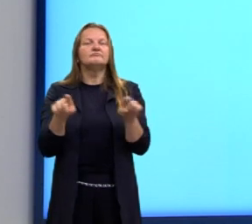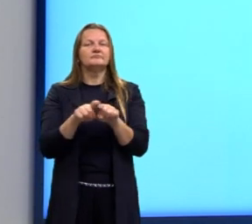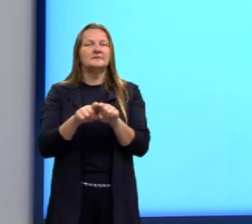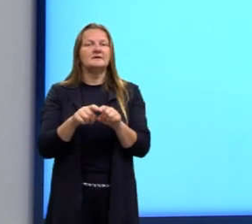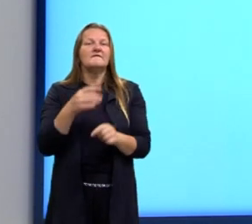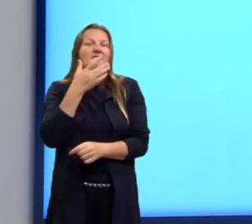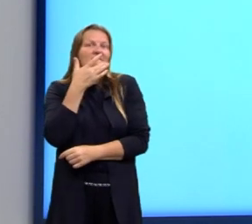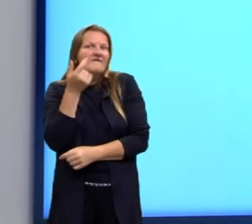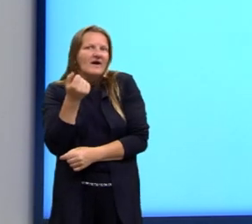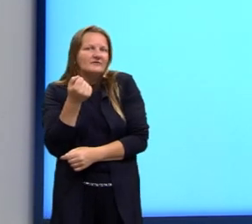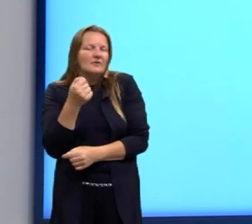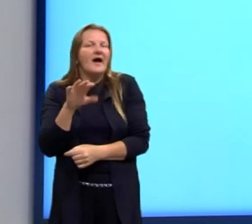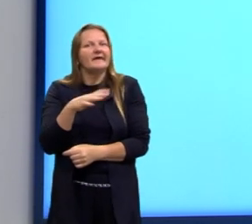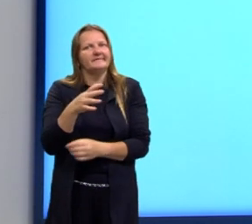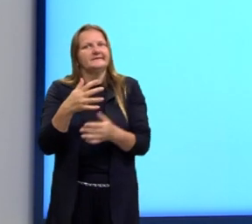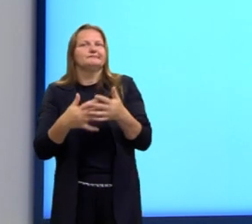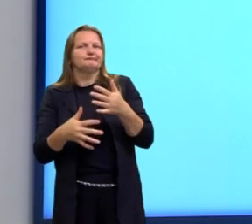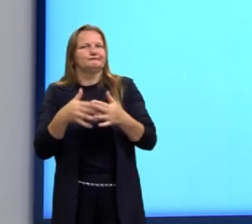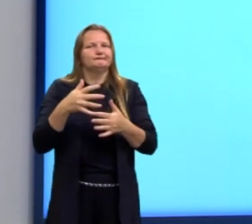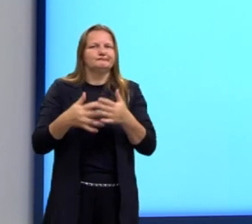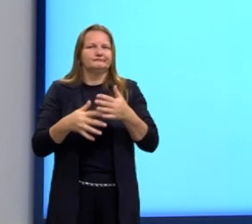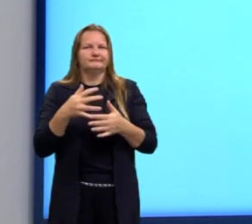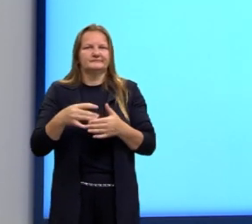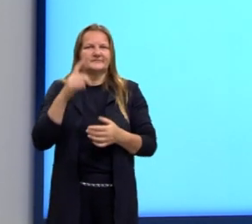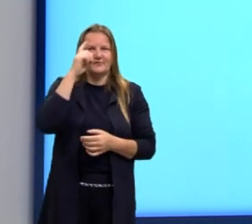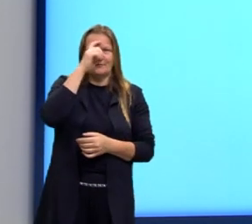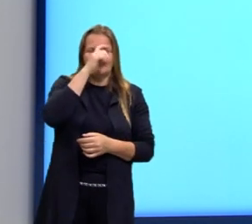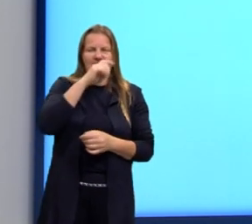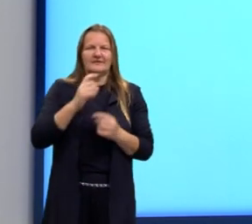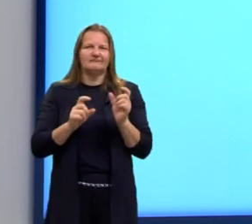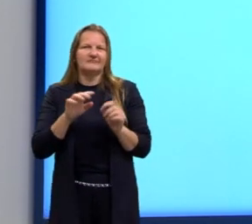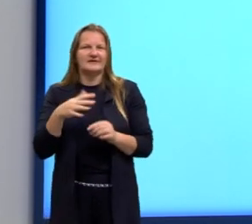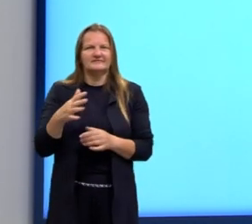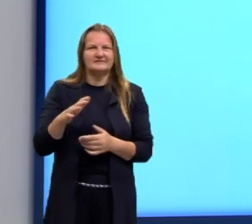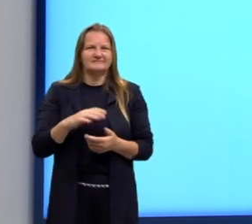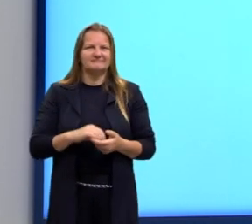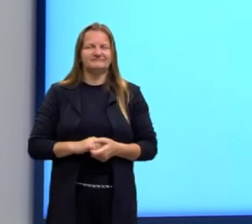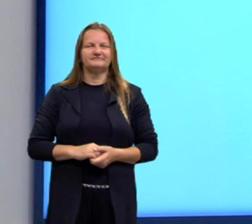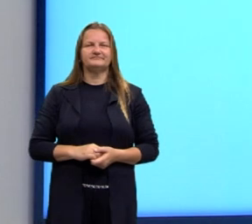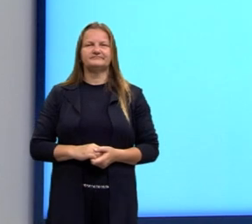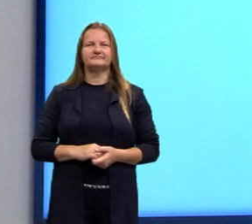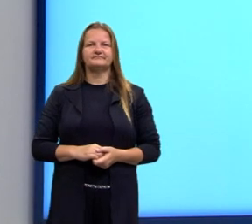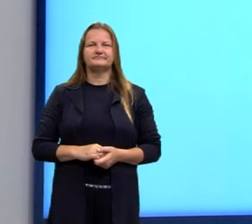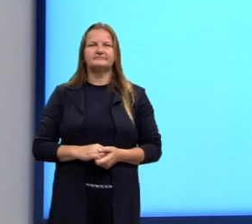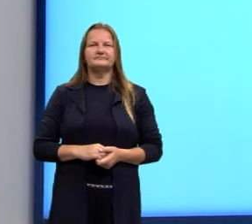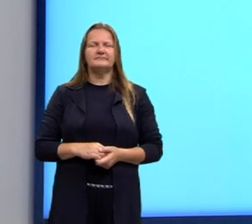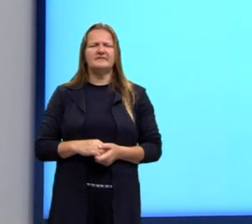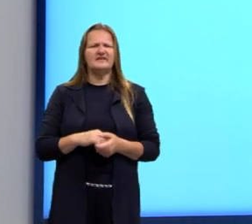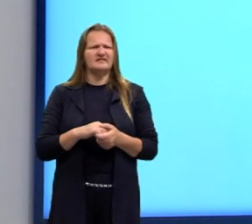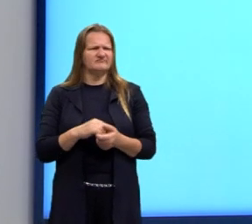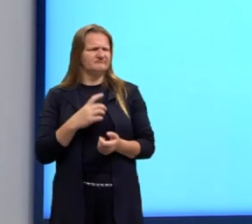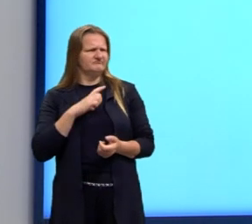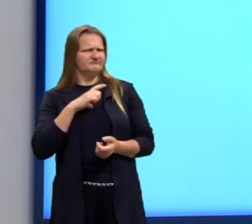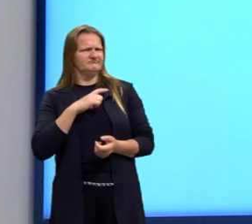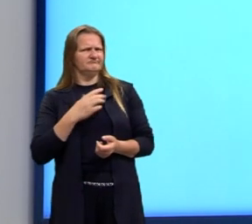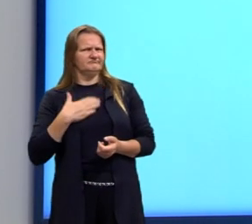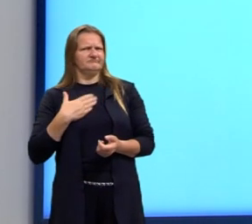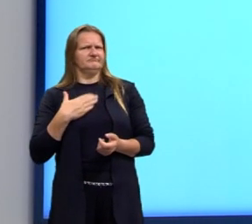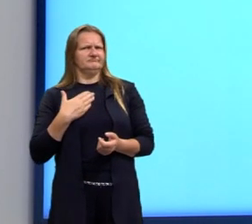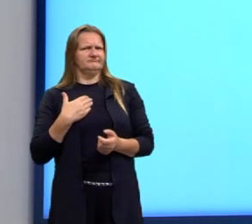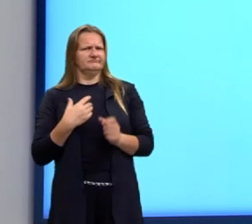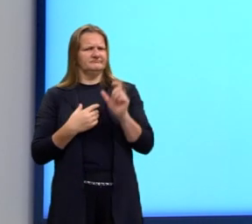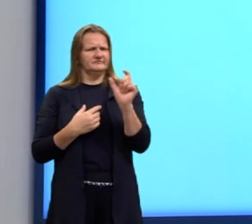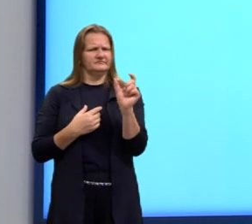facilidades ou até mesmo dificuldades, uma vez que nós teremos aí falsos amigos, como já conversamos nas aulas